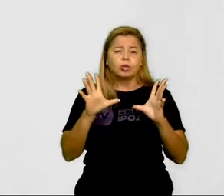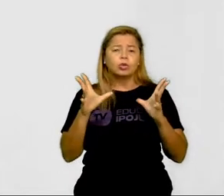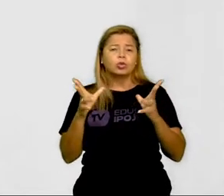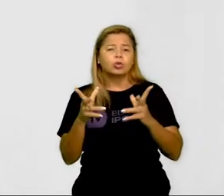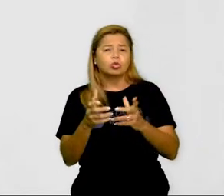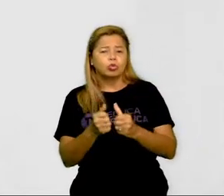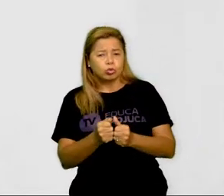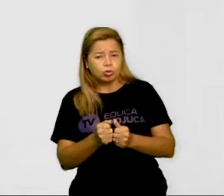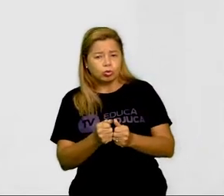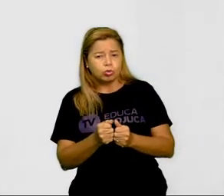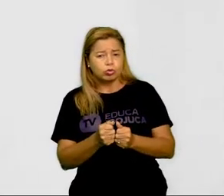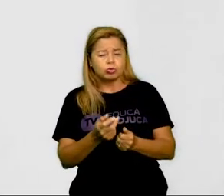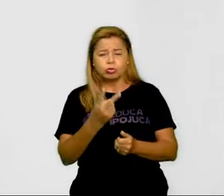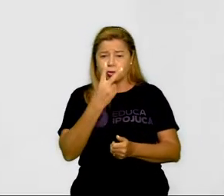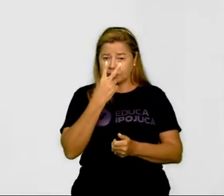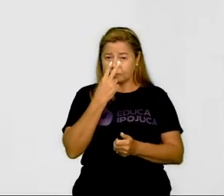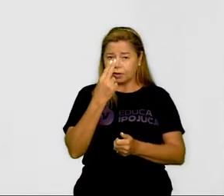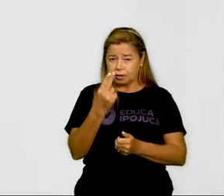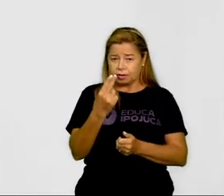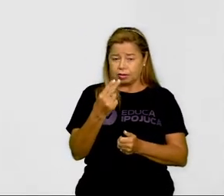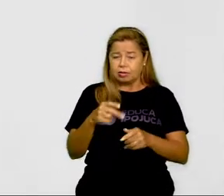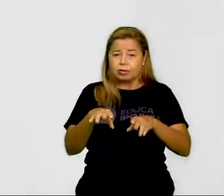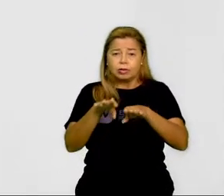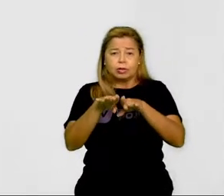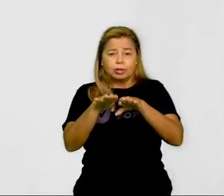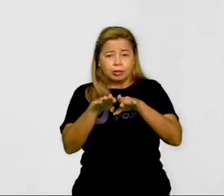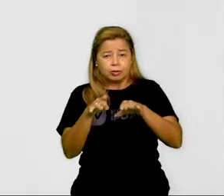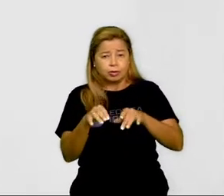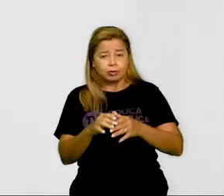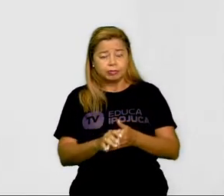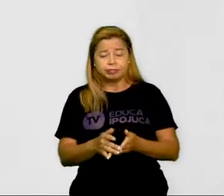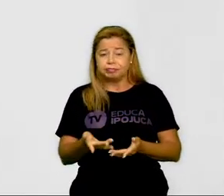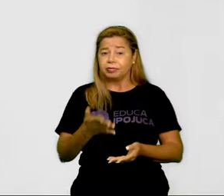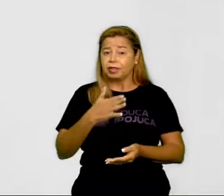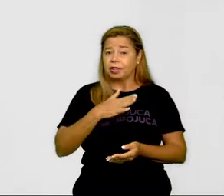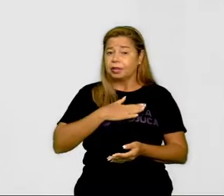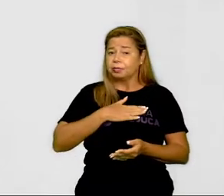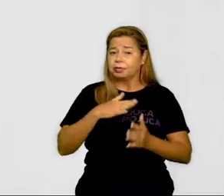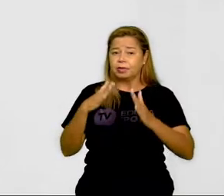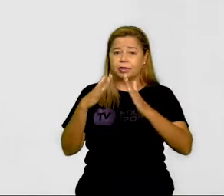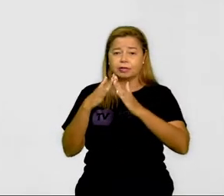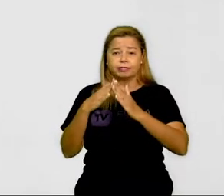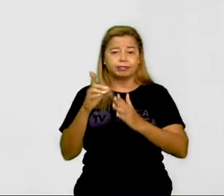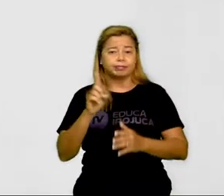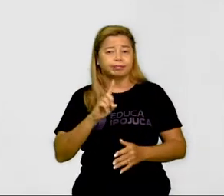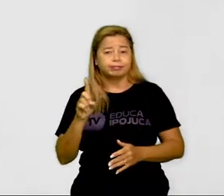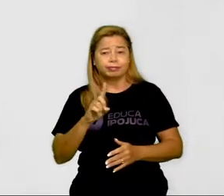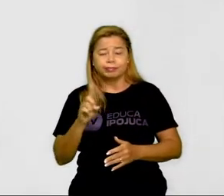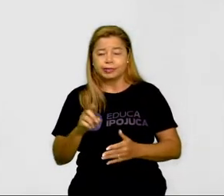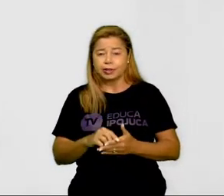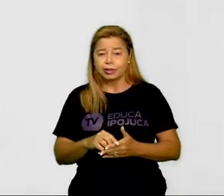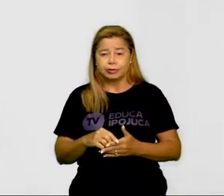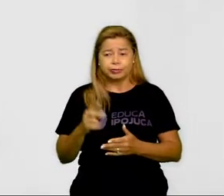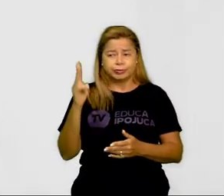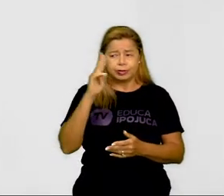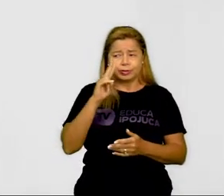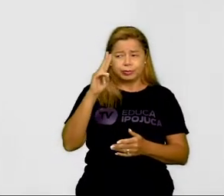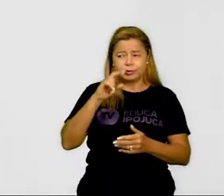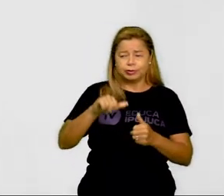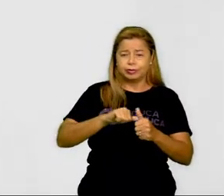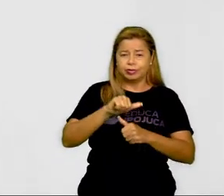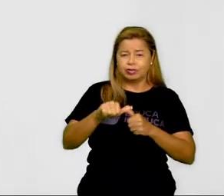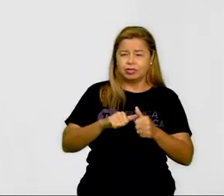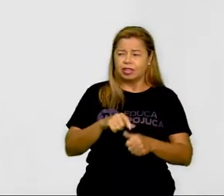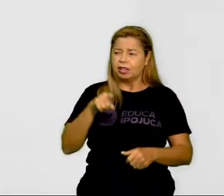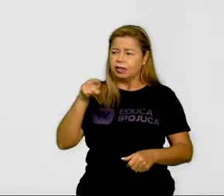origem, porque na minha casa não, um não se parece com o outro, é uma misturada, que às vezes diz assim, é tua